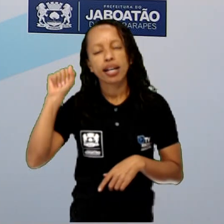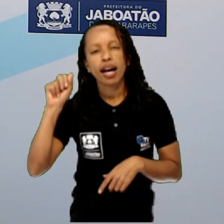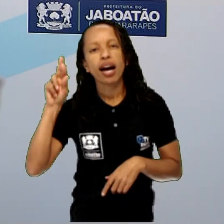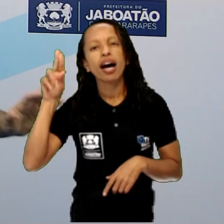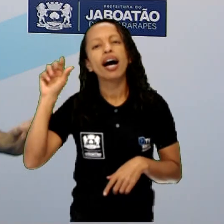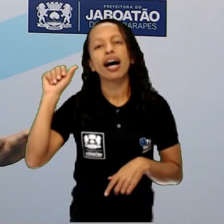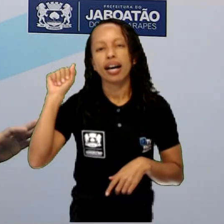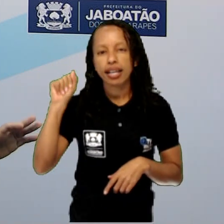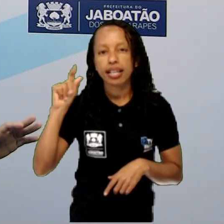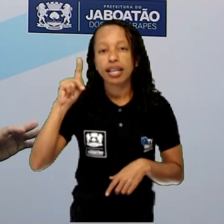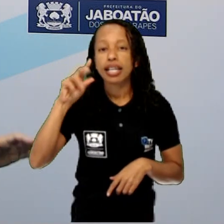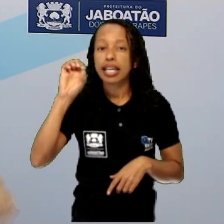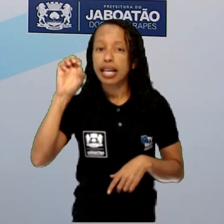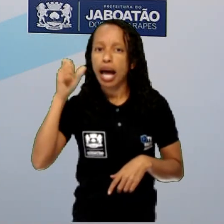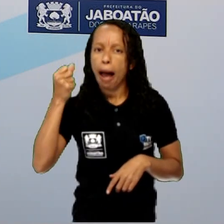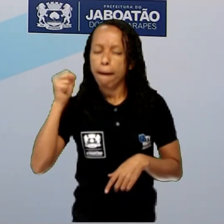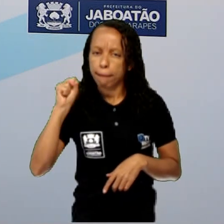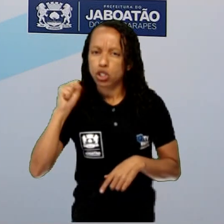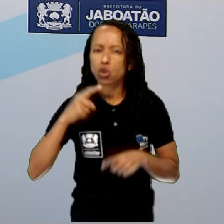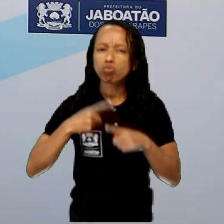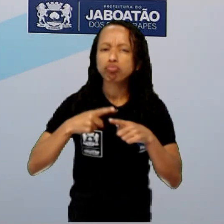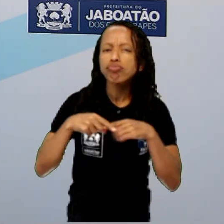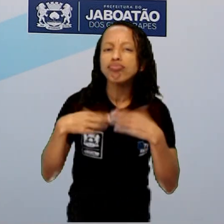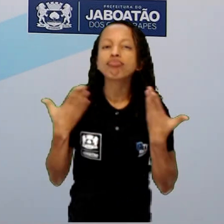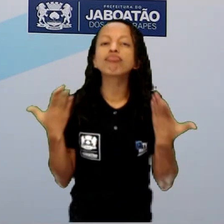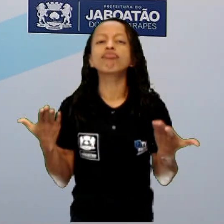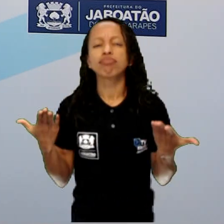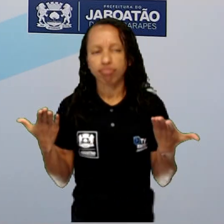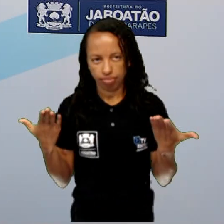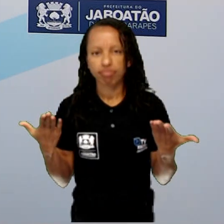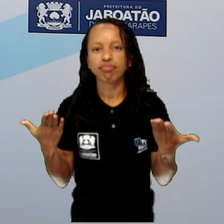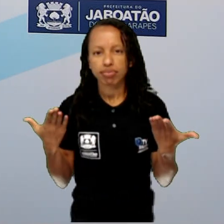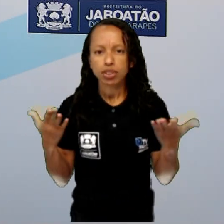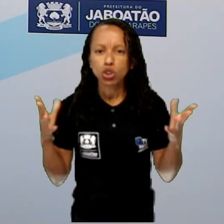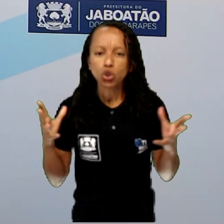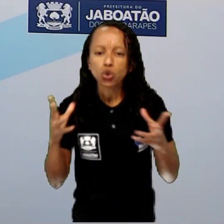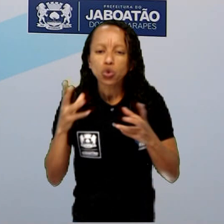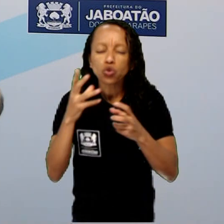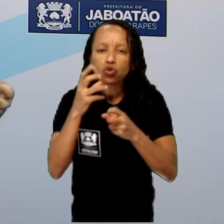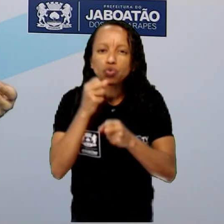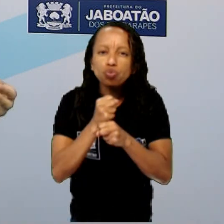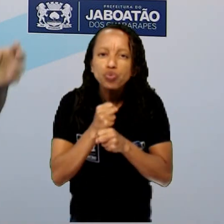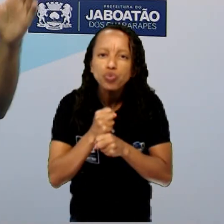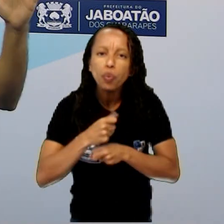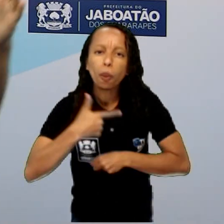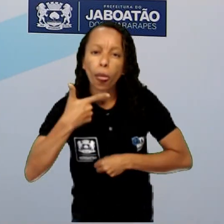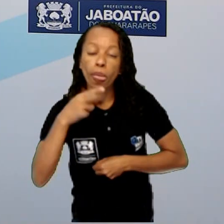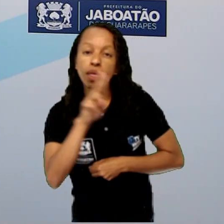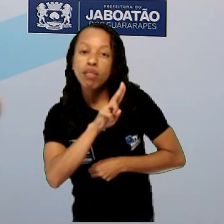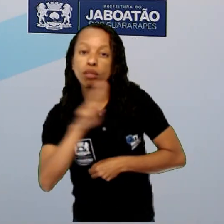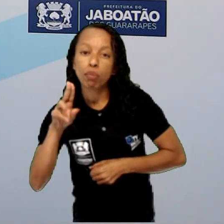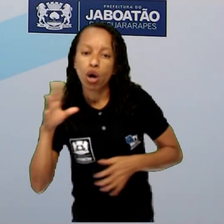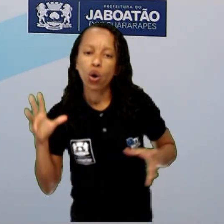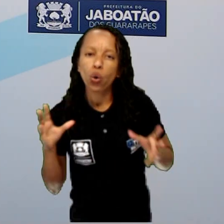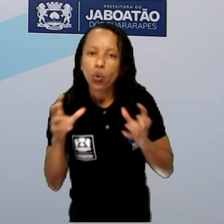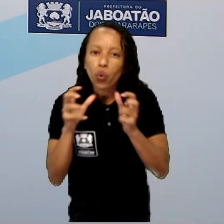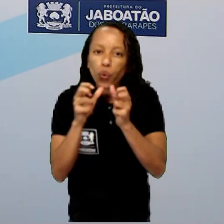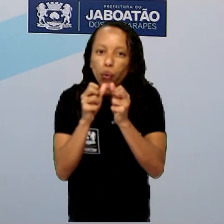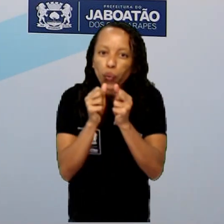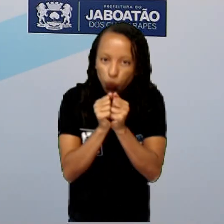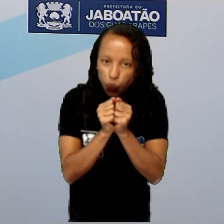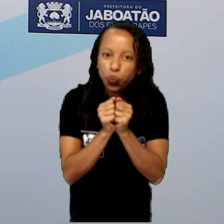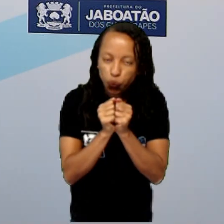Só Jaboatão. E aí, depois, com o tempo, ela criou o nome dos Guararapes. Aí, juntou. Aí, hoje,